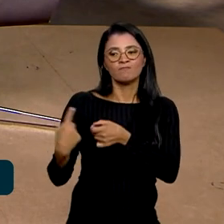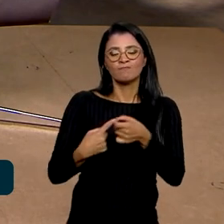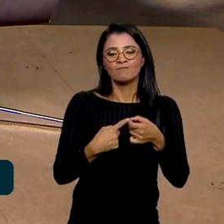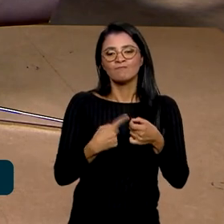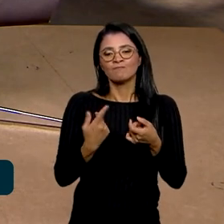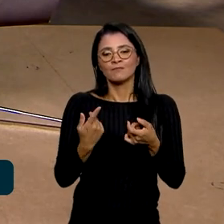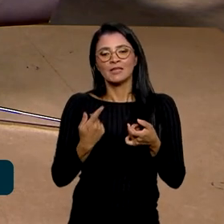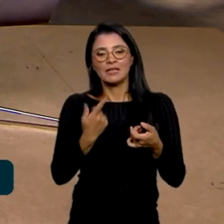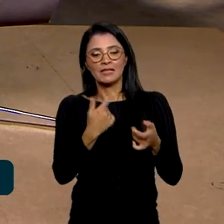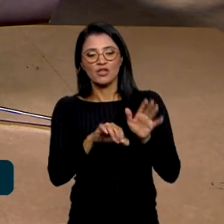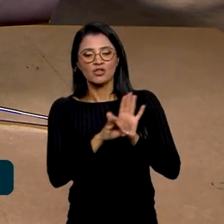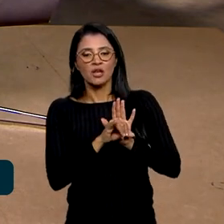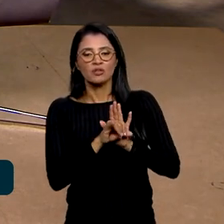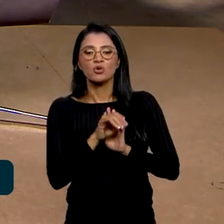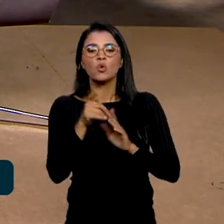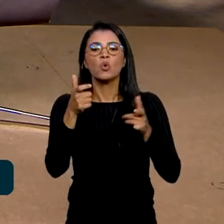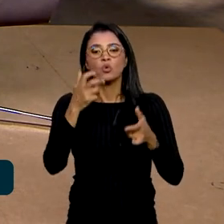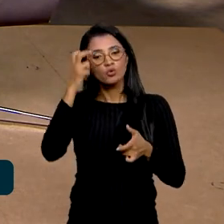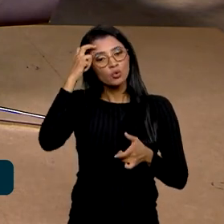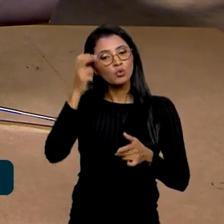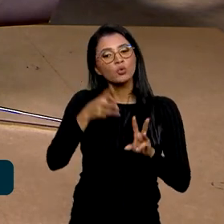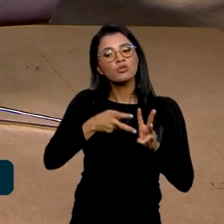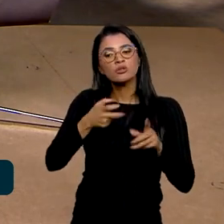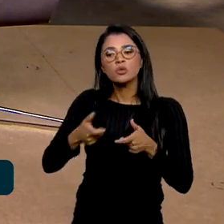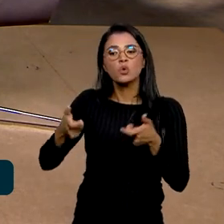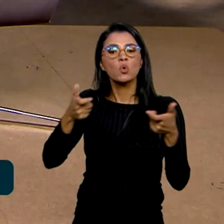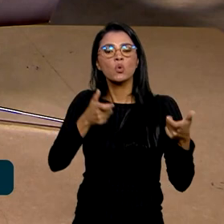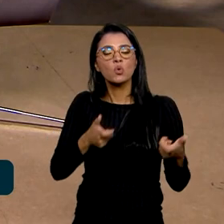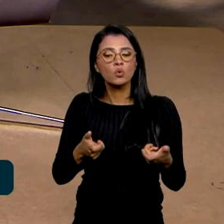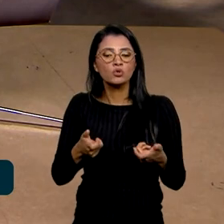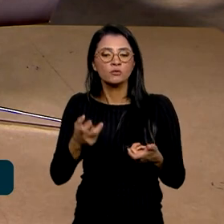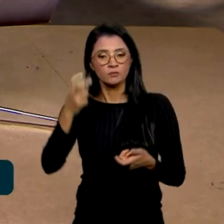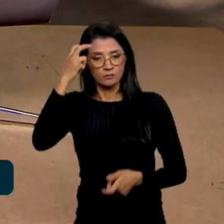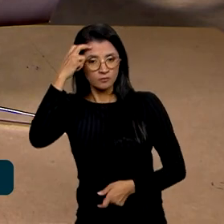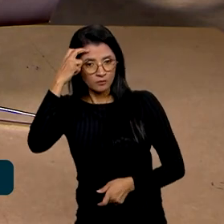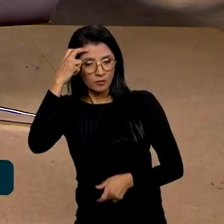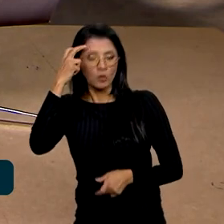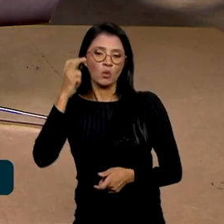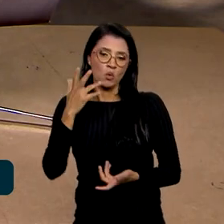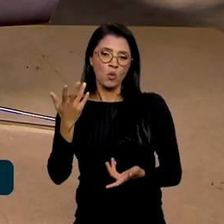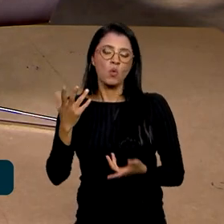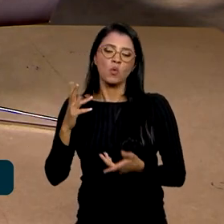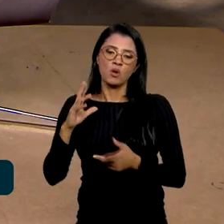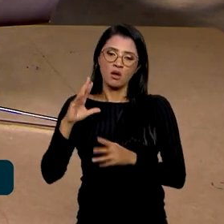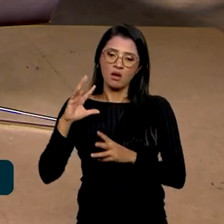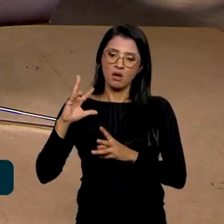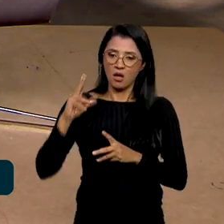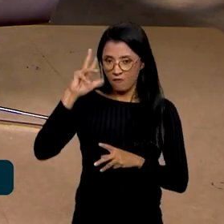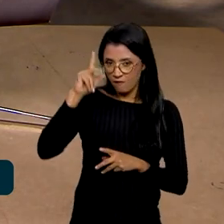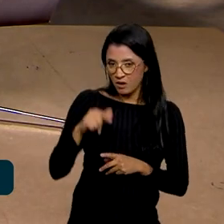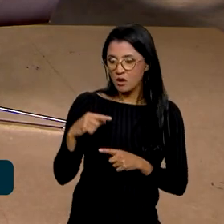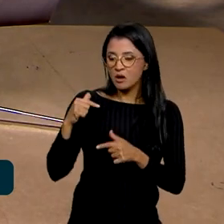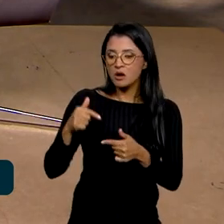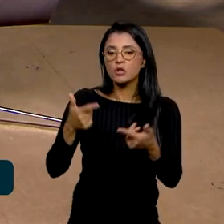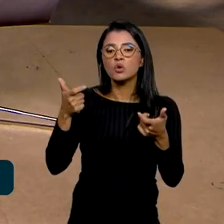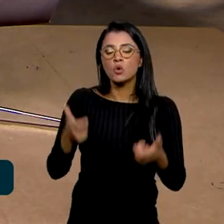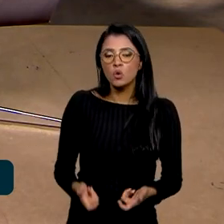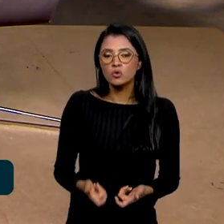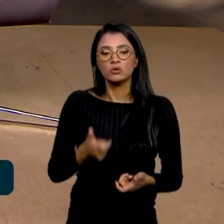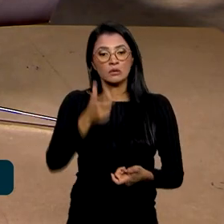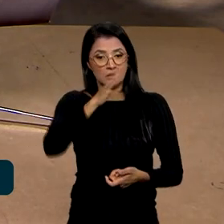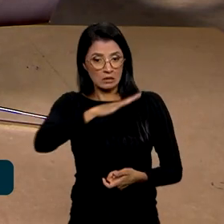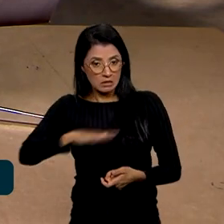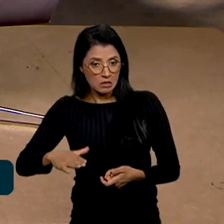cultura indígena, onde é que ela está em todo o território? Cultura de matriz africana, a pauta da acessibilidade, a pauta da criança.